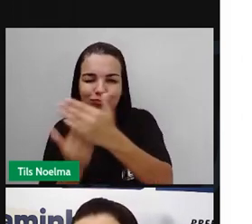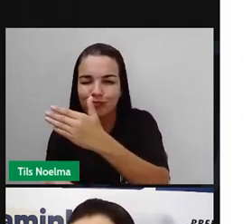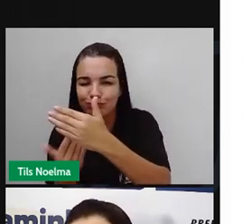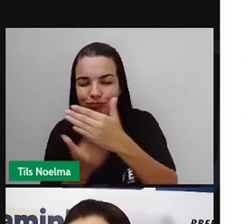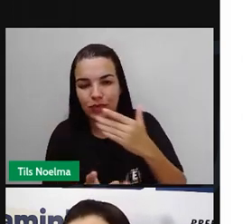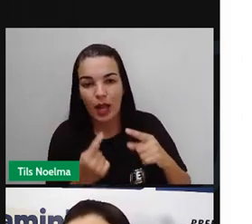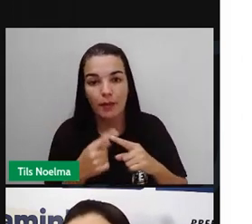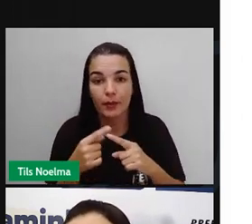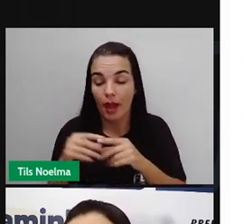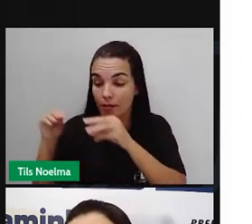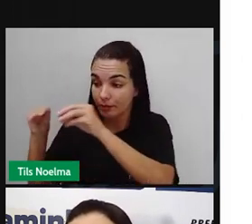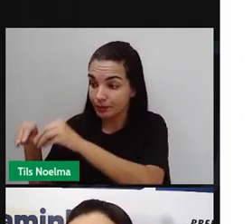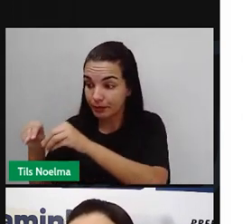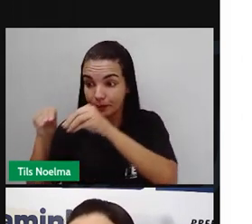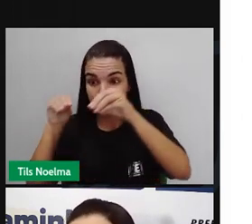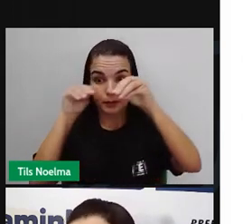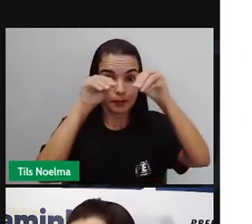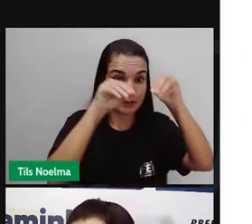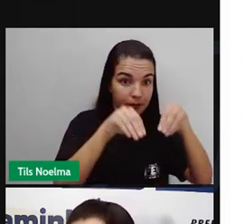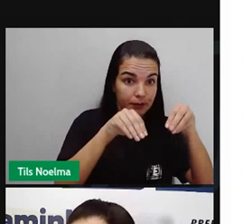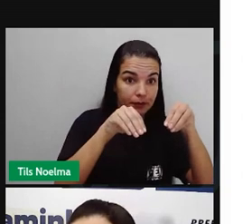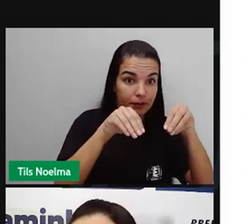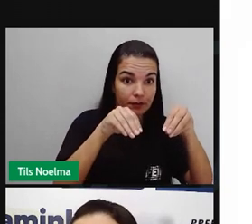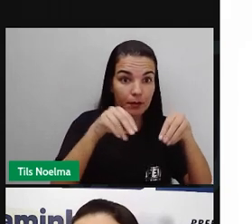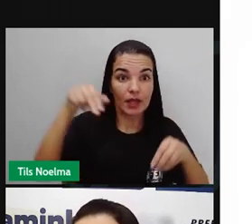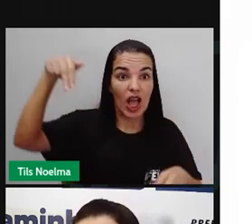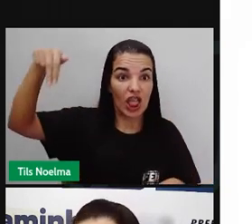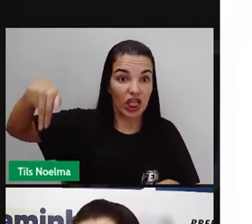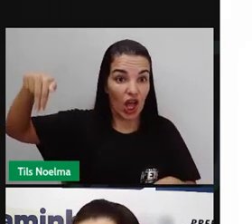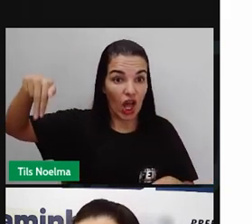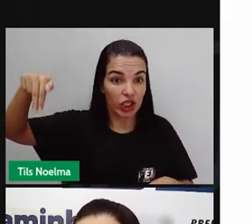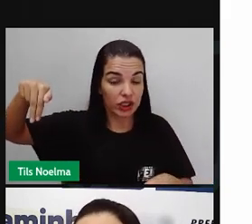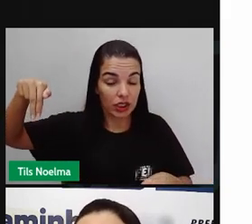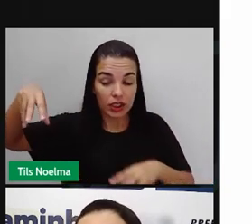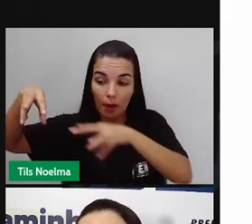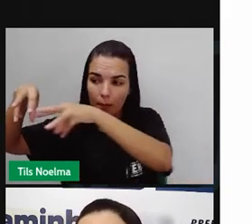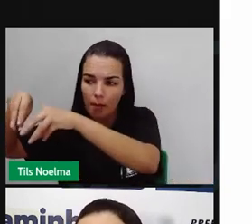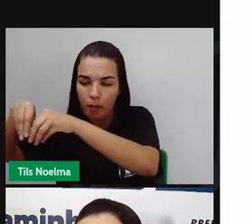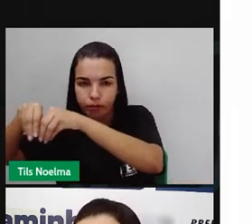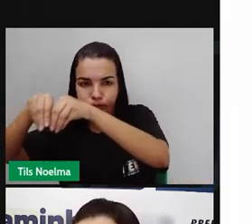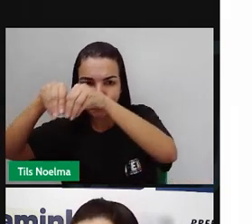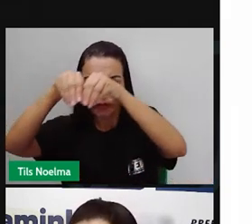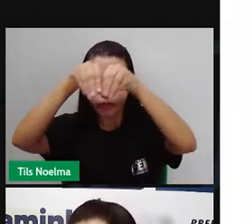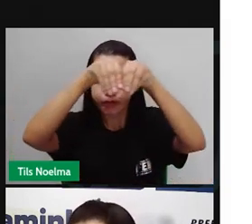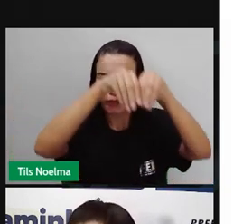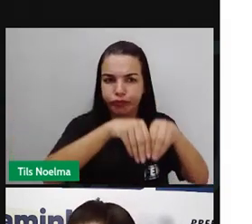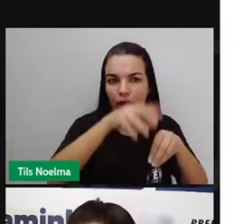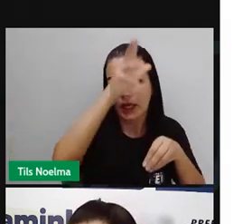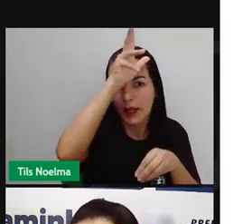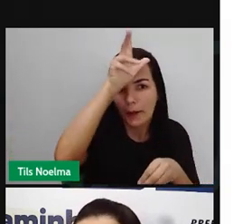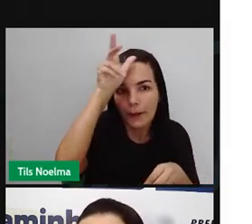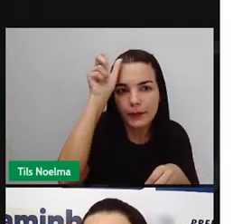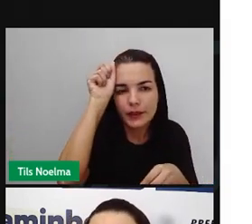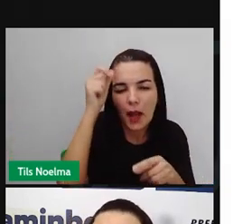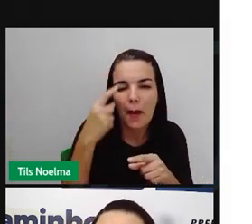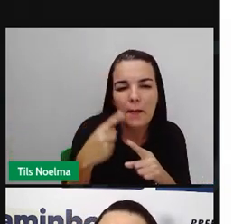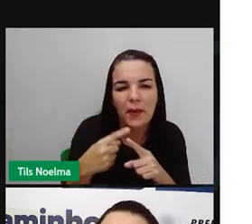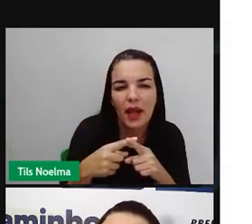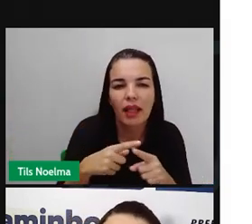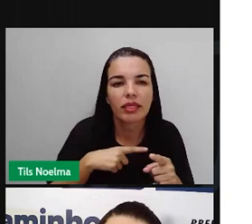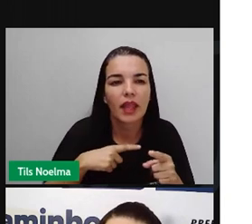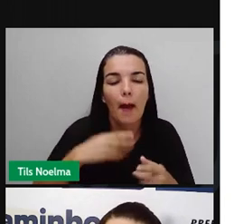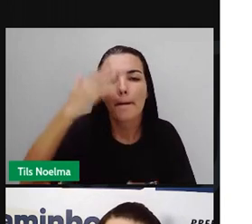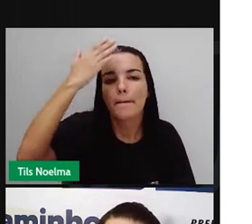e foram para a região porque havia uma promessa aí de emprego, havia uma promessa de enriquecimento fácil e como elas